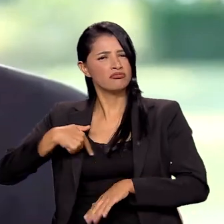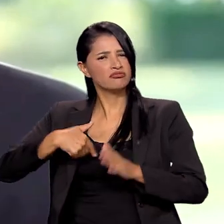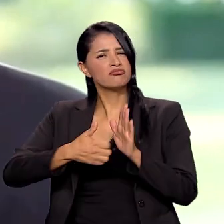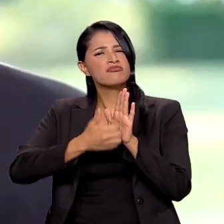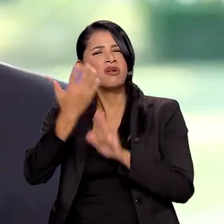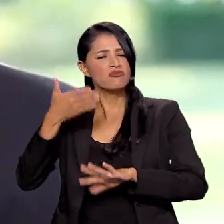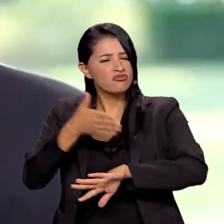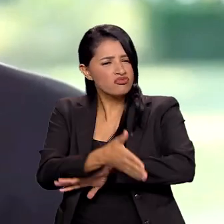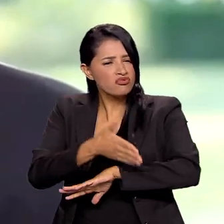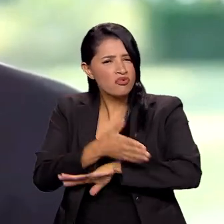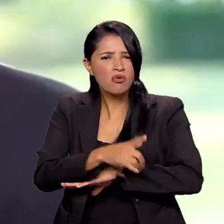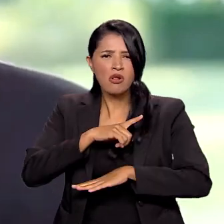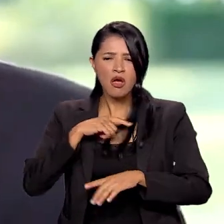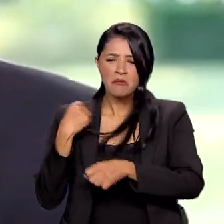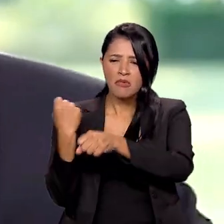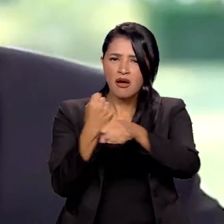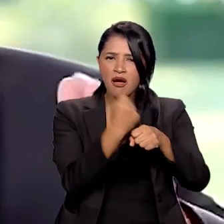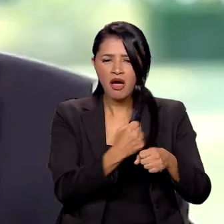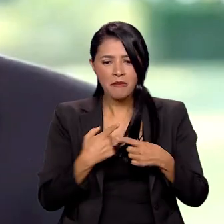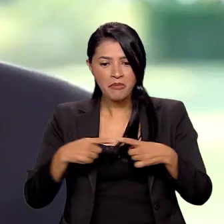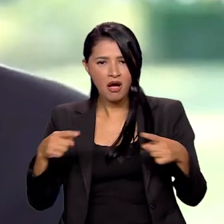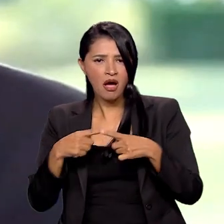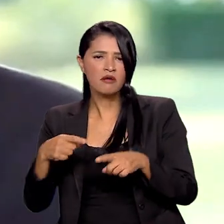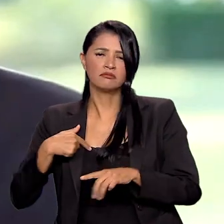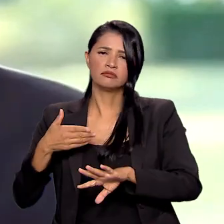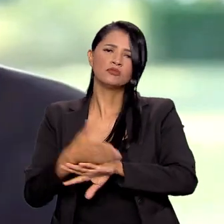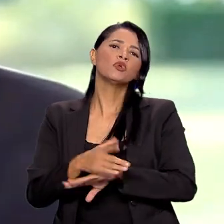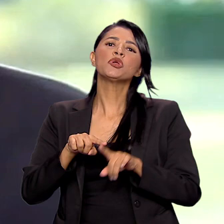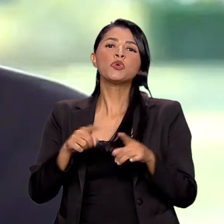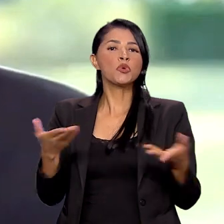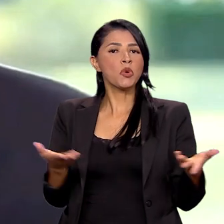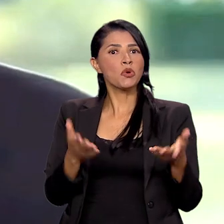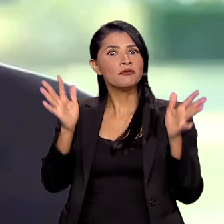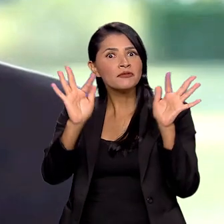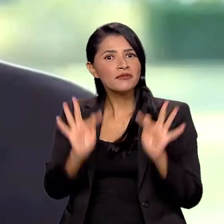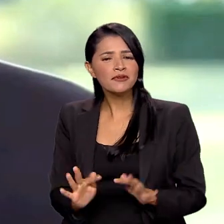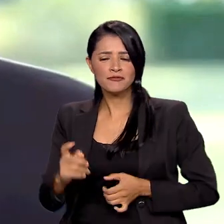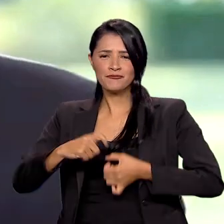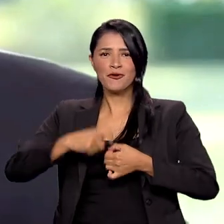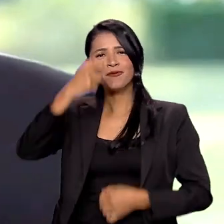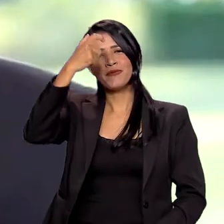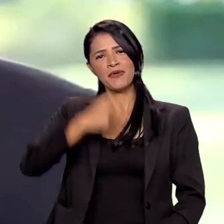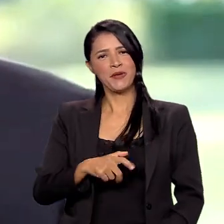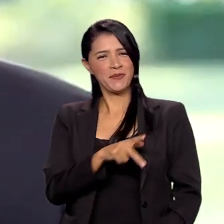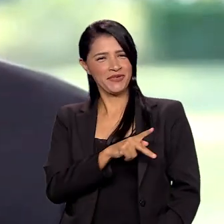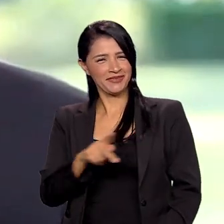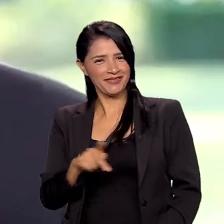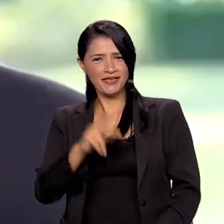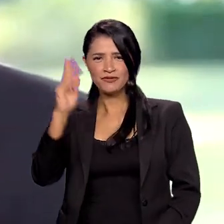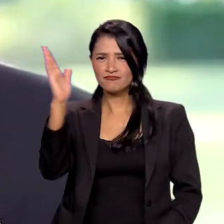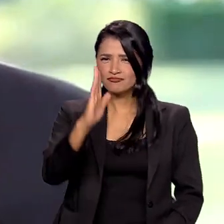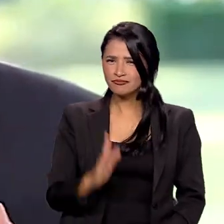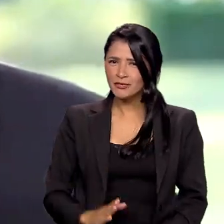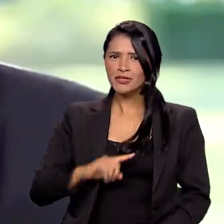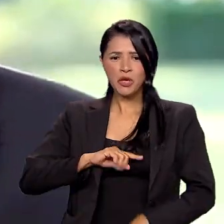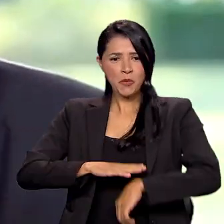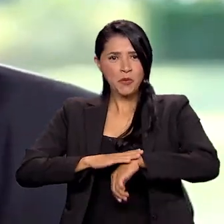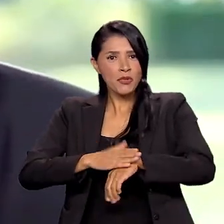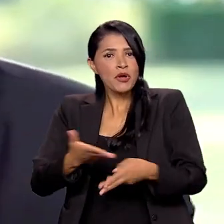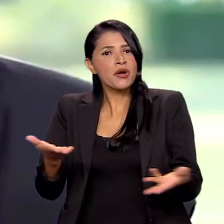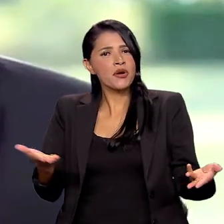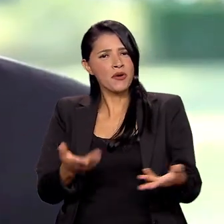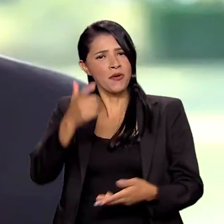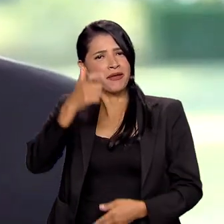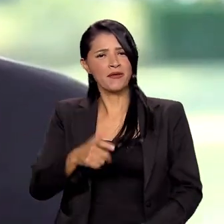muitas vezes nessa ferrovia para fazer trechos, inaugurar trechos, e eu estou feliz de estar de volta à presidenta da República, e